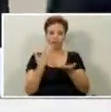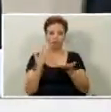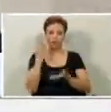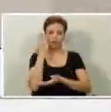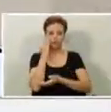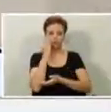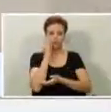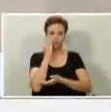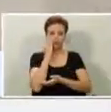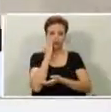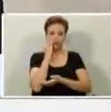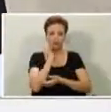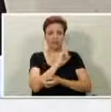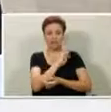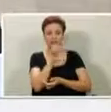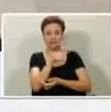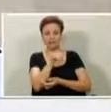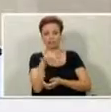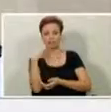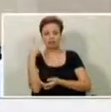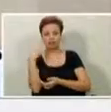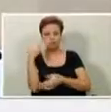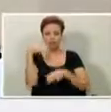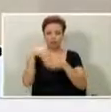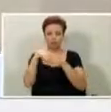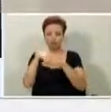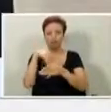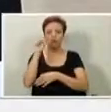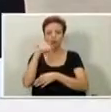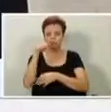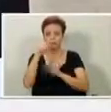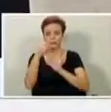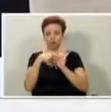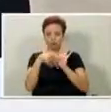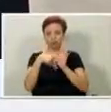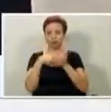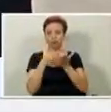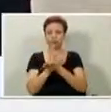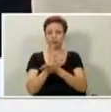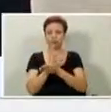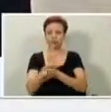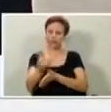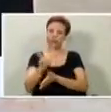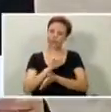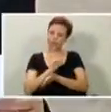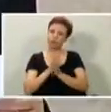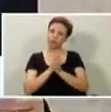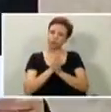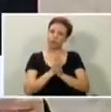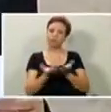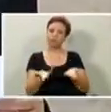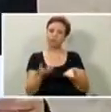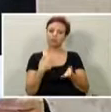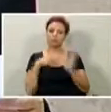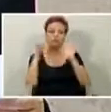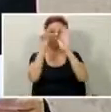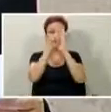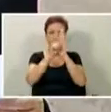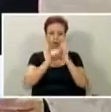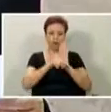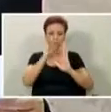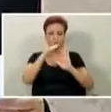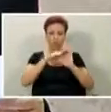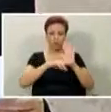se algum dos vereadores que vai votar a favor dessa proposta me respondesse a essas indagações que eu estou fazendo aqui,